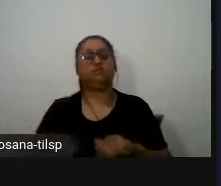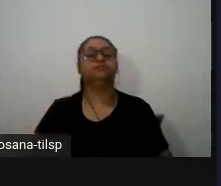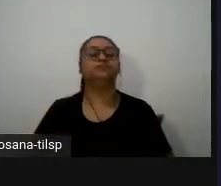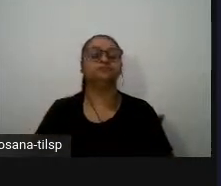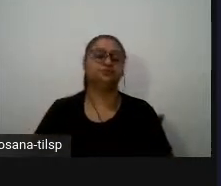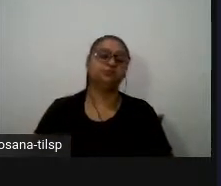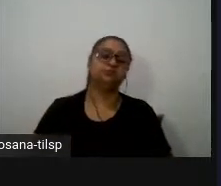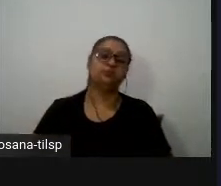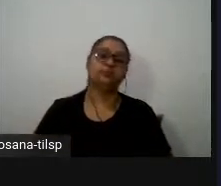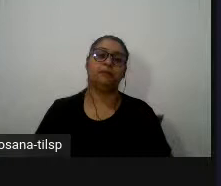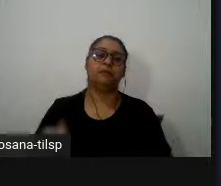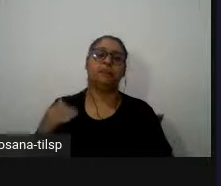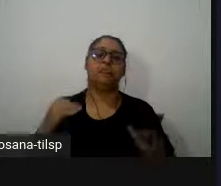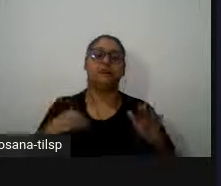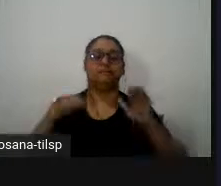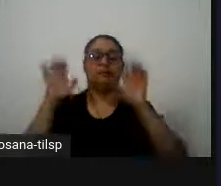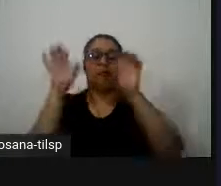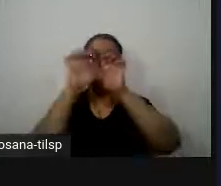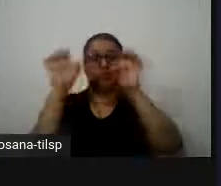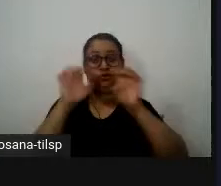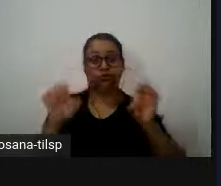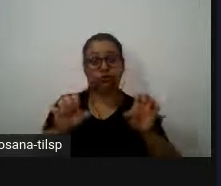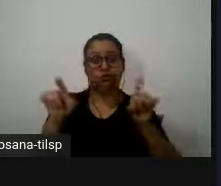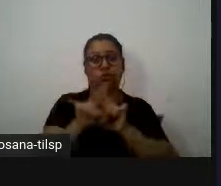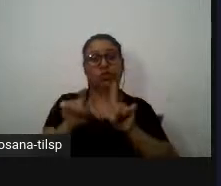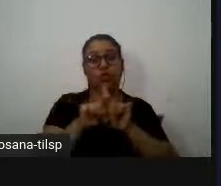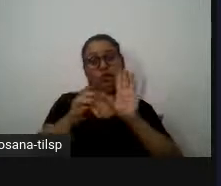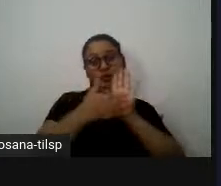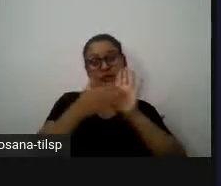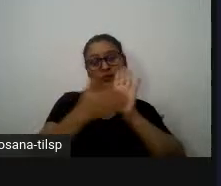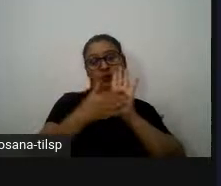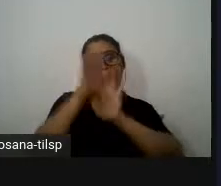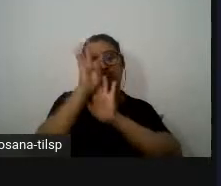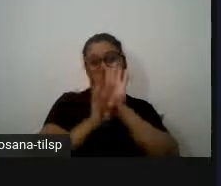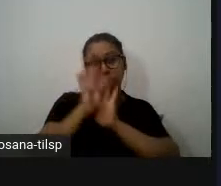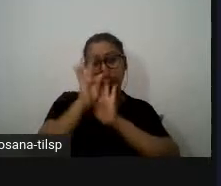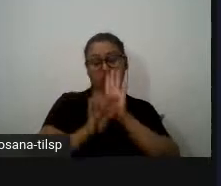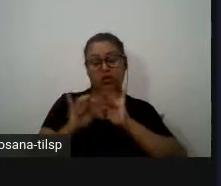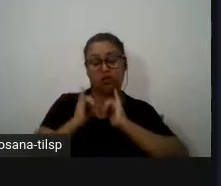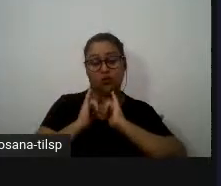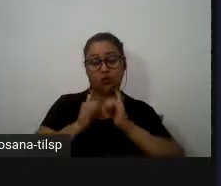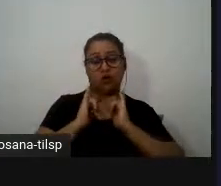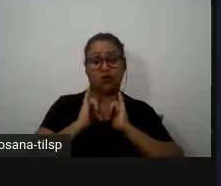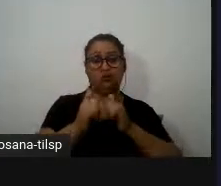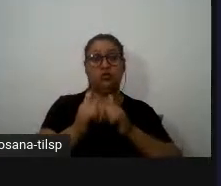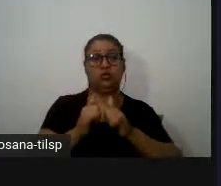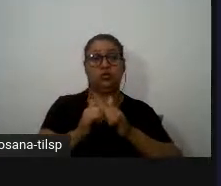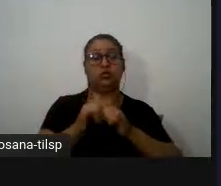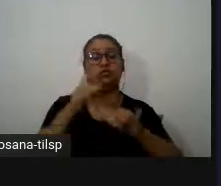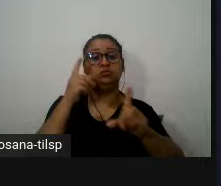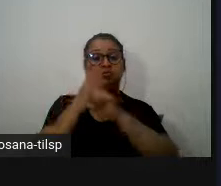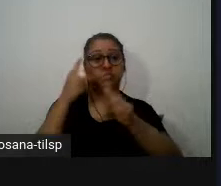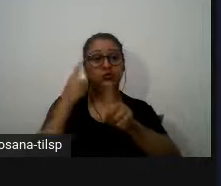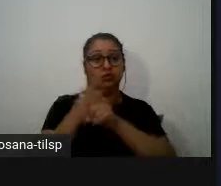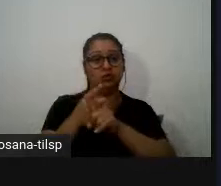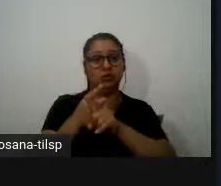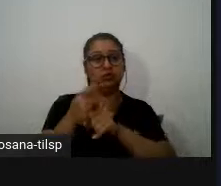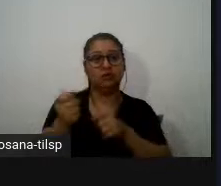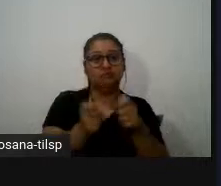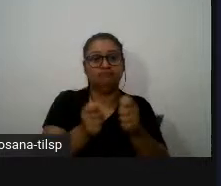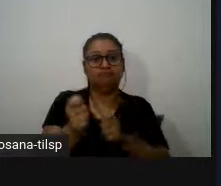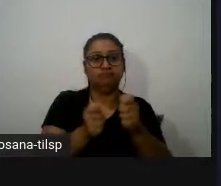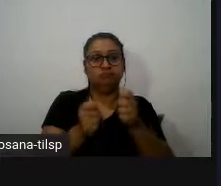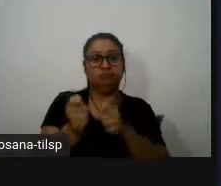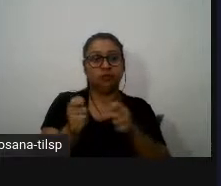a estrutura ou plano de texto em todos os textos da divulgação científica encontramos uma articulação entre